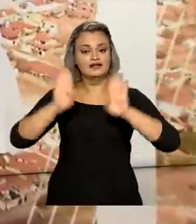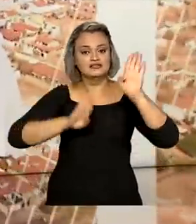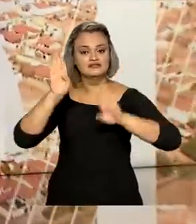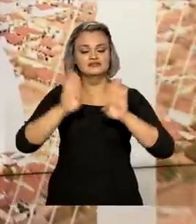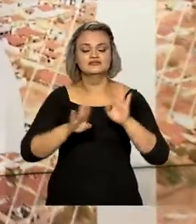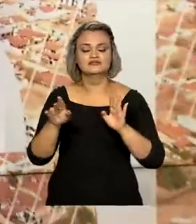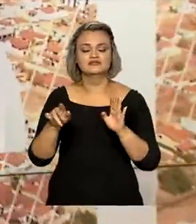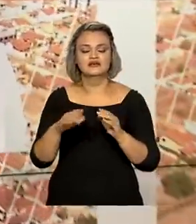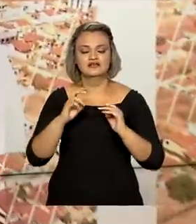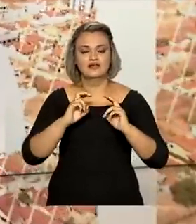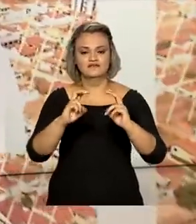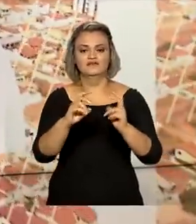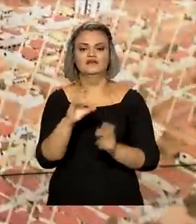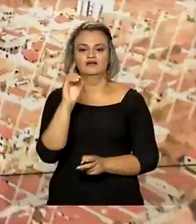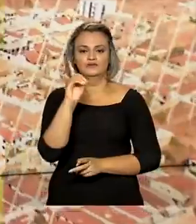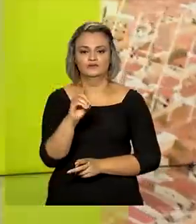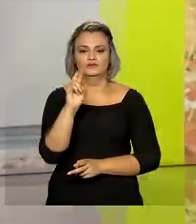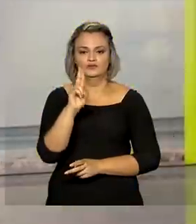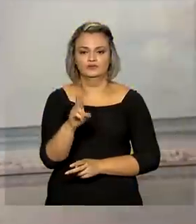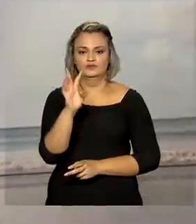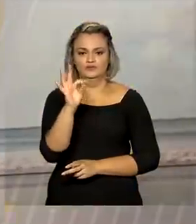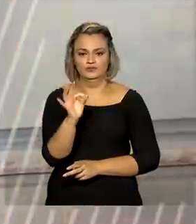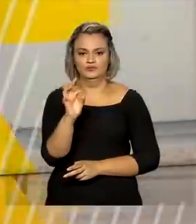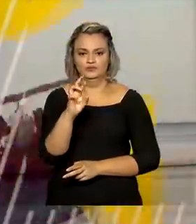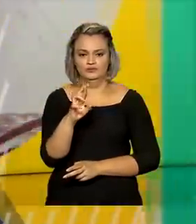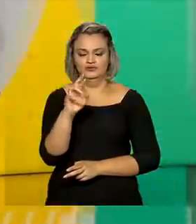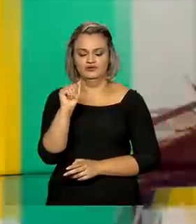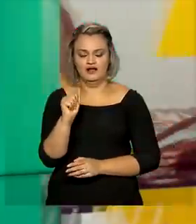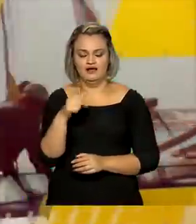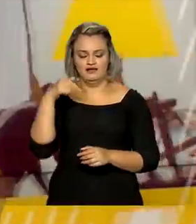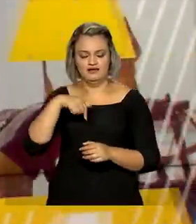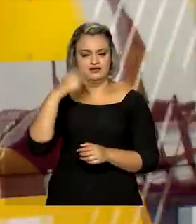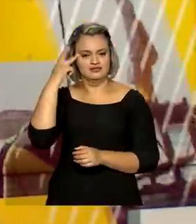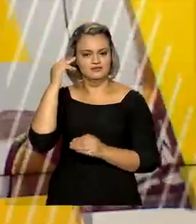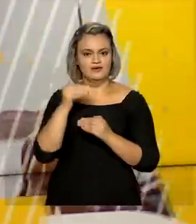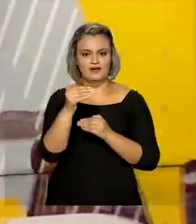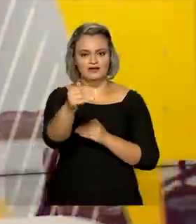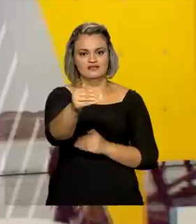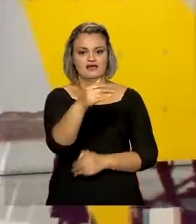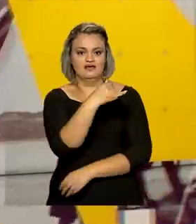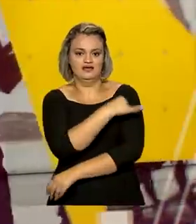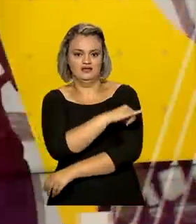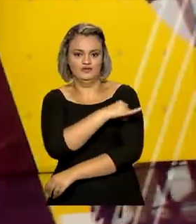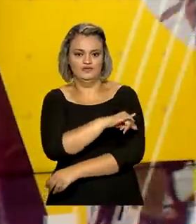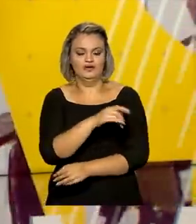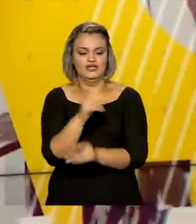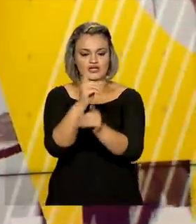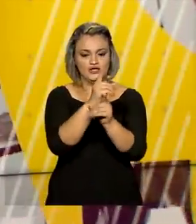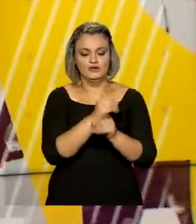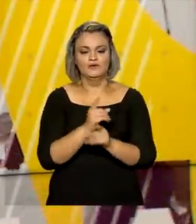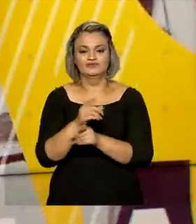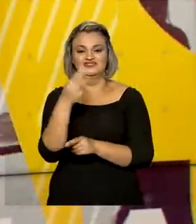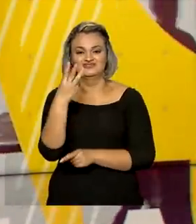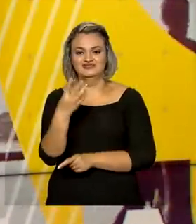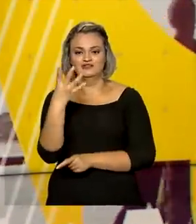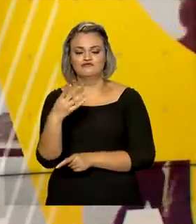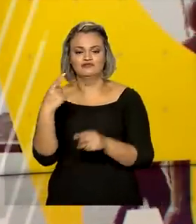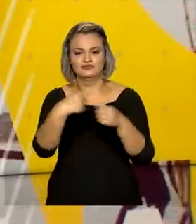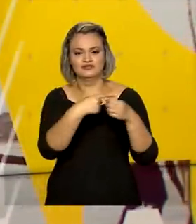Dutra, que liga as regiões metropolitanas de São Paulo e Rio de Janeiro e corta 34 cidades. O trecho de